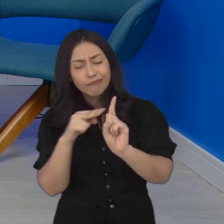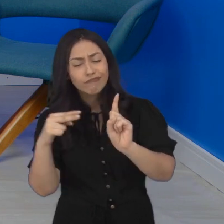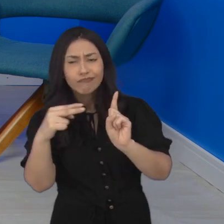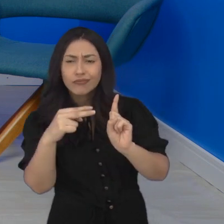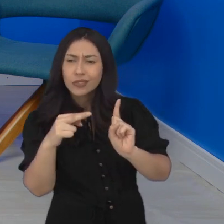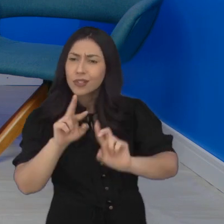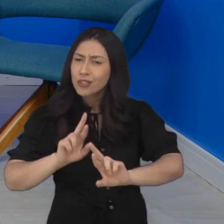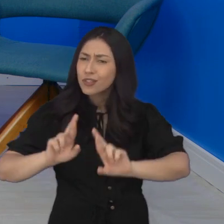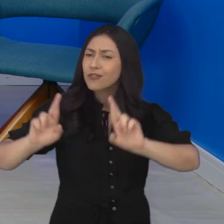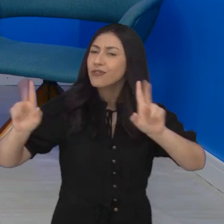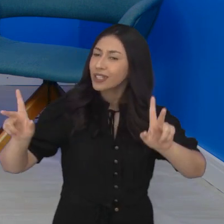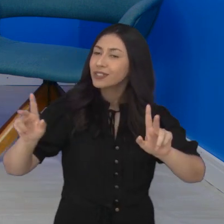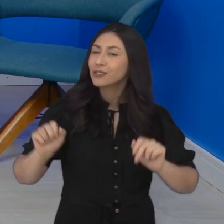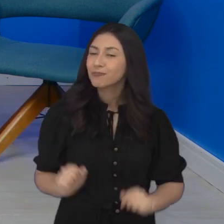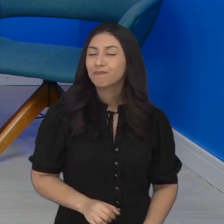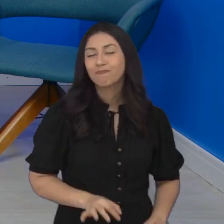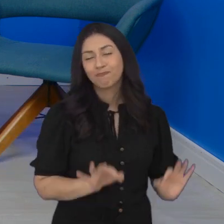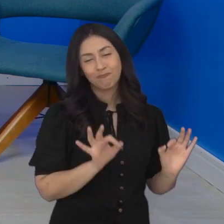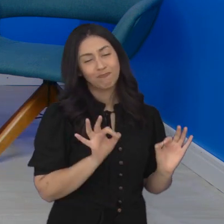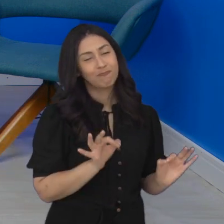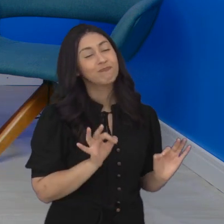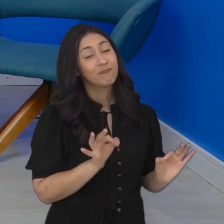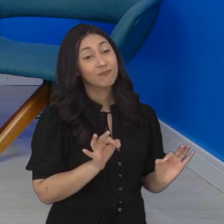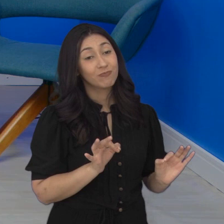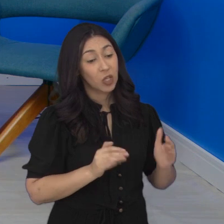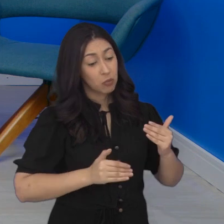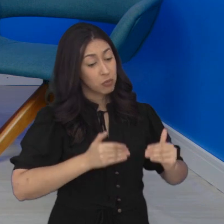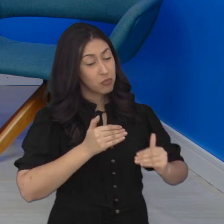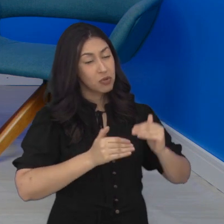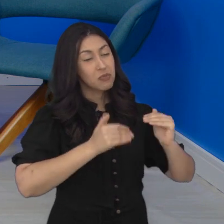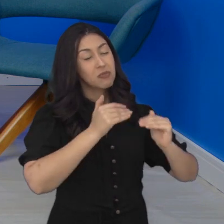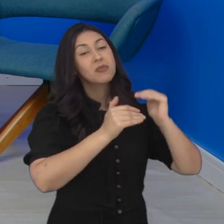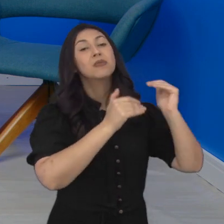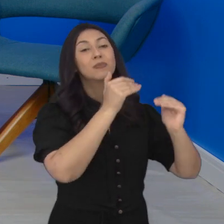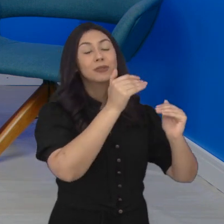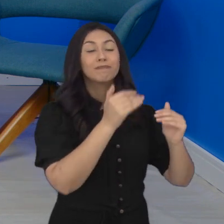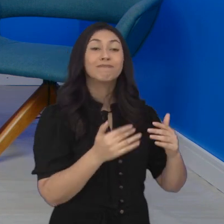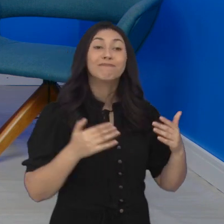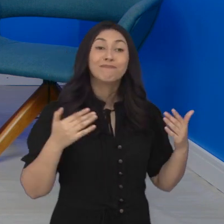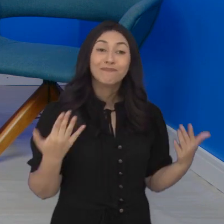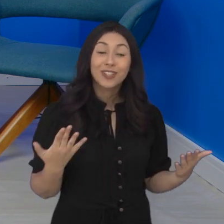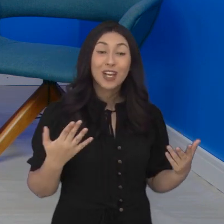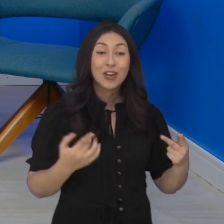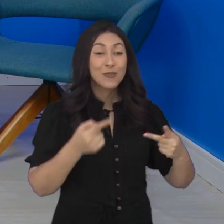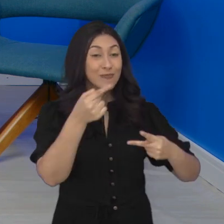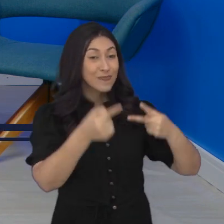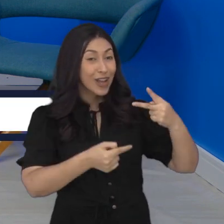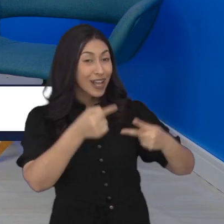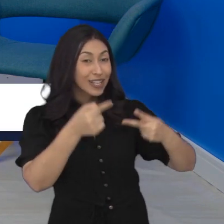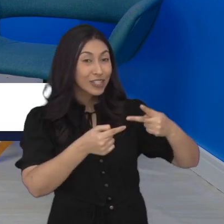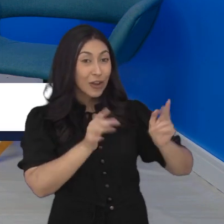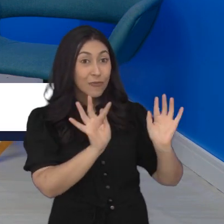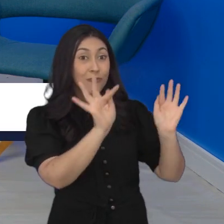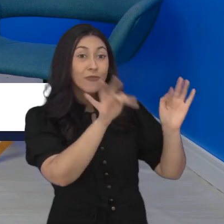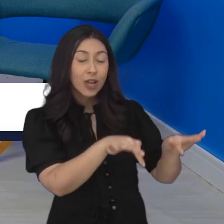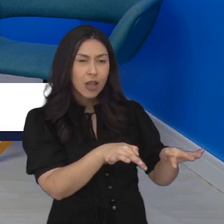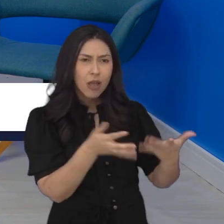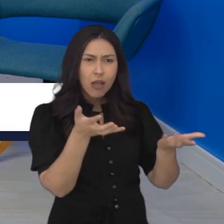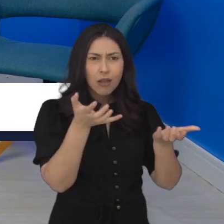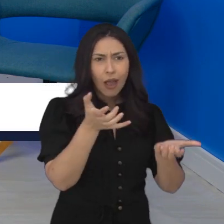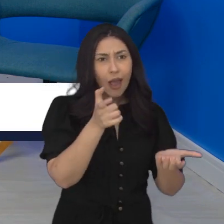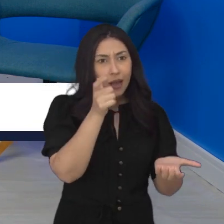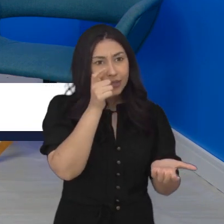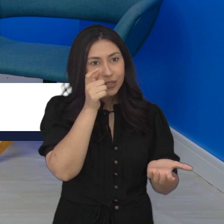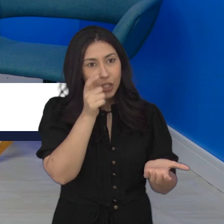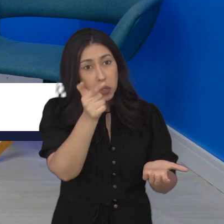olhar com um olhar diferente na questão pública. Exatamente. Todo o processo em si, né? Bom, termina aqui o Sobre Política. Se você